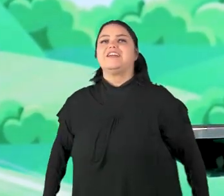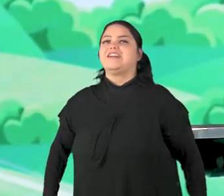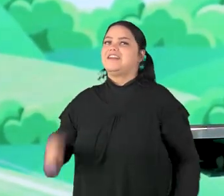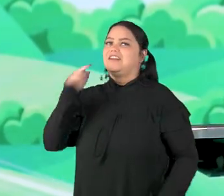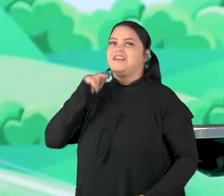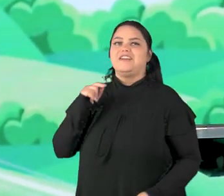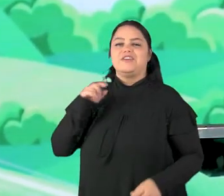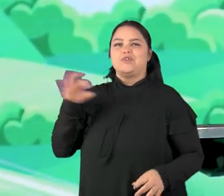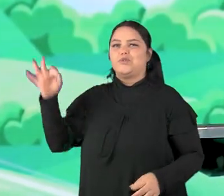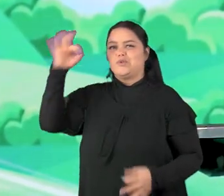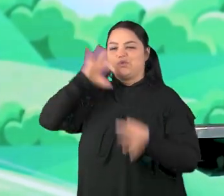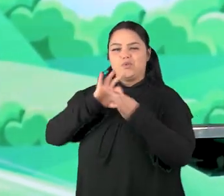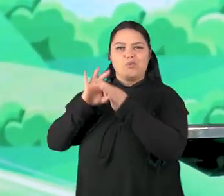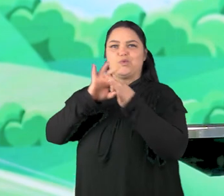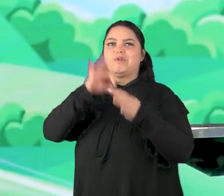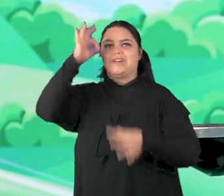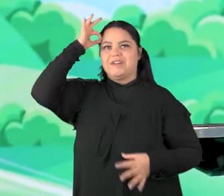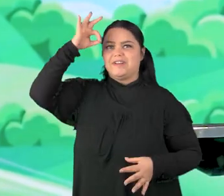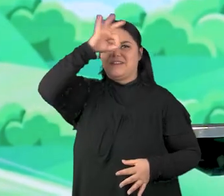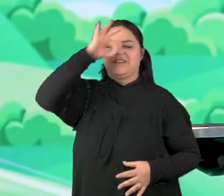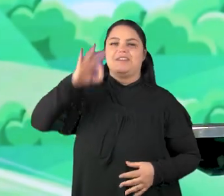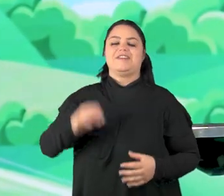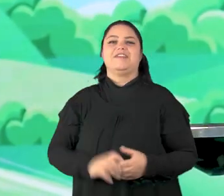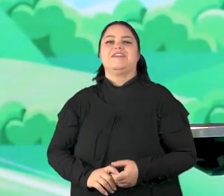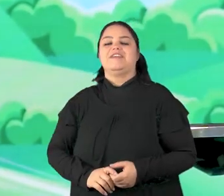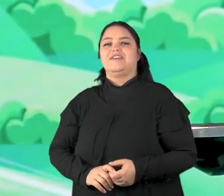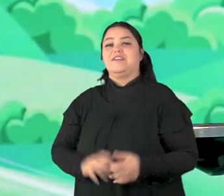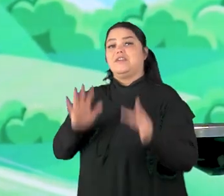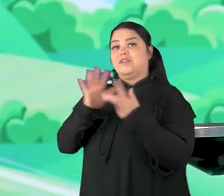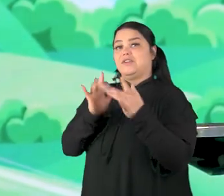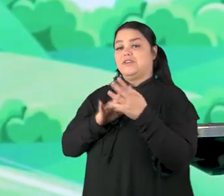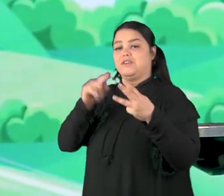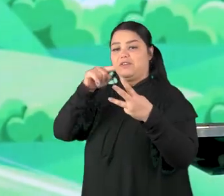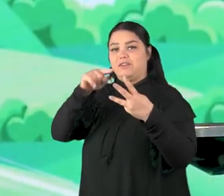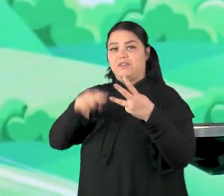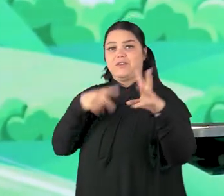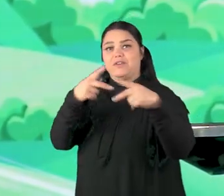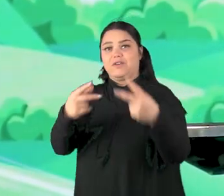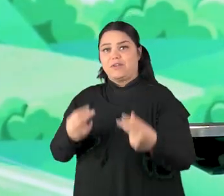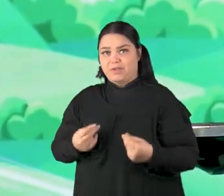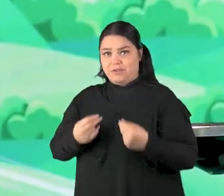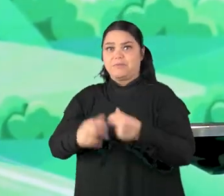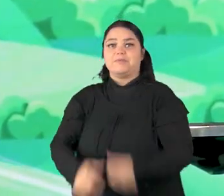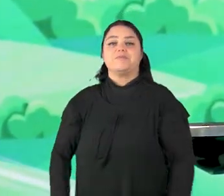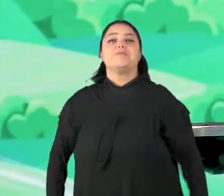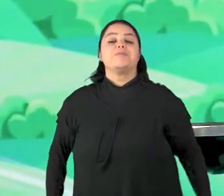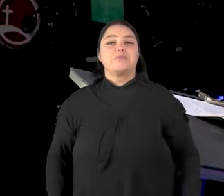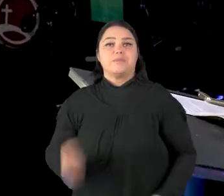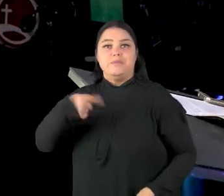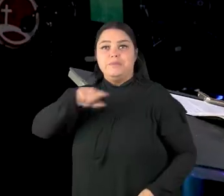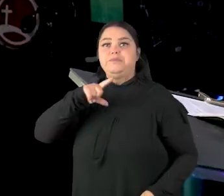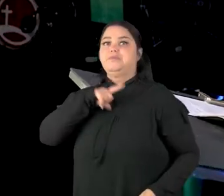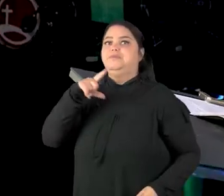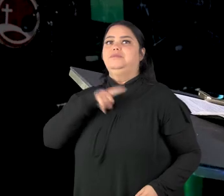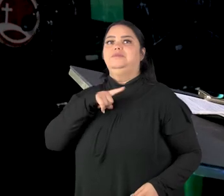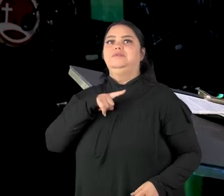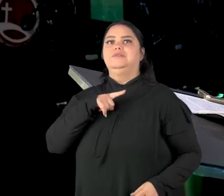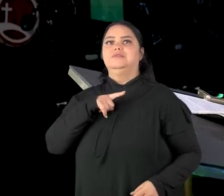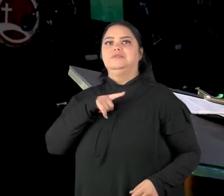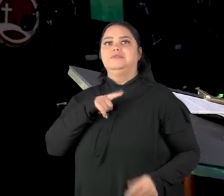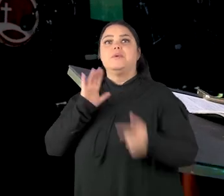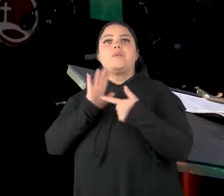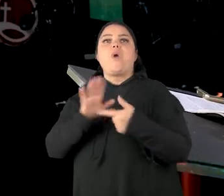aqui em um só Espírito. Então, o Senhor Jesus, ele deixou esses três presentes. E nós temos que